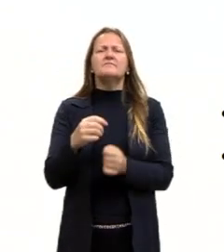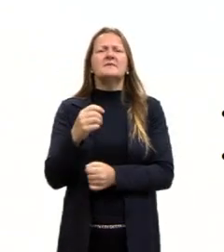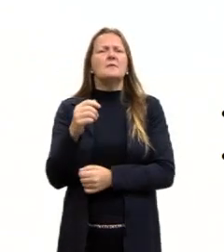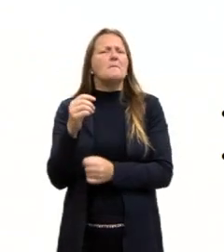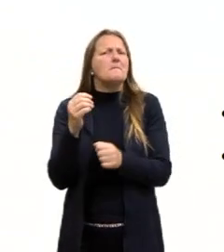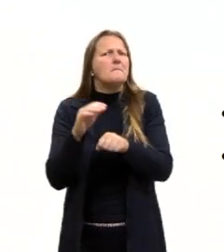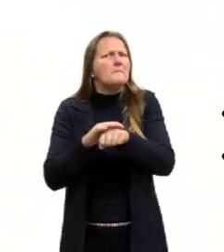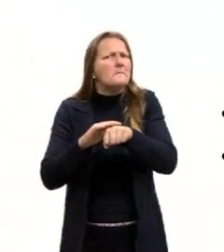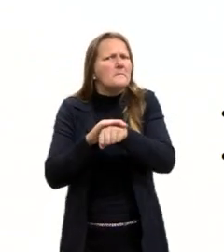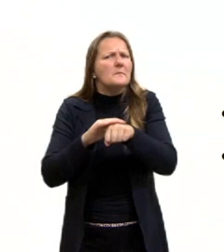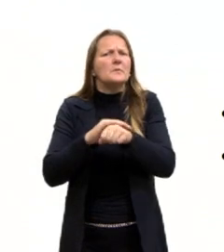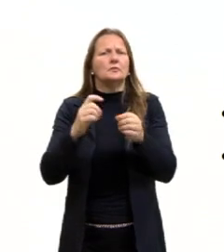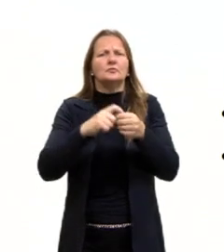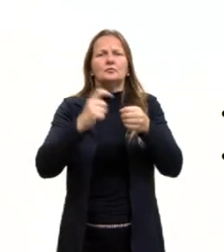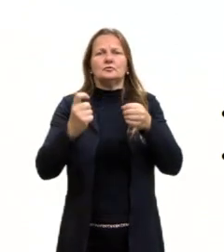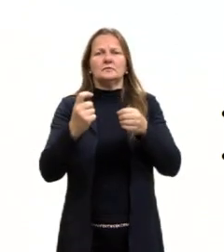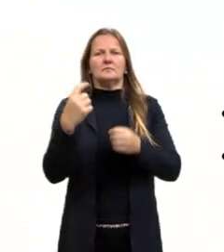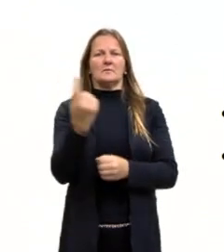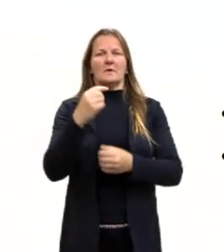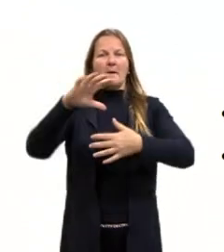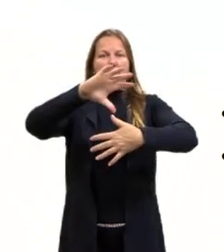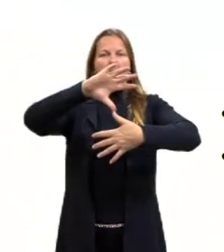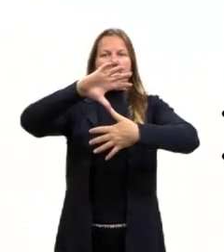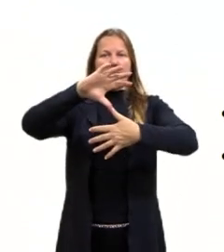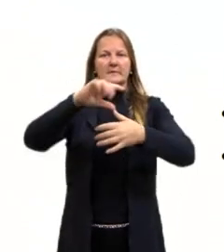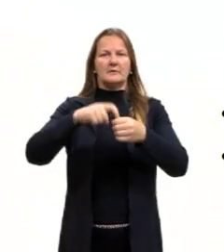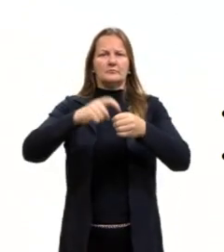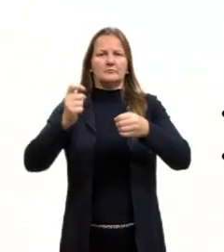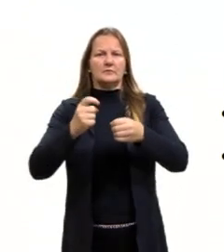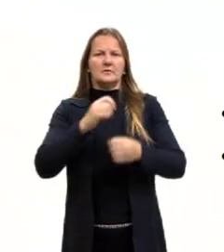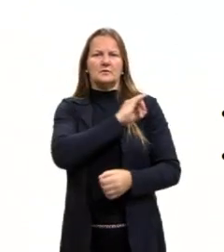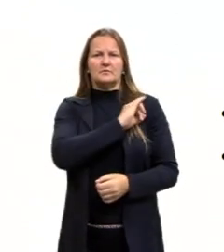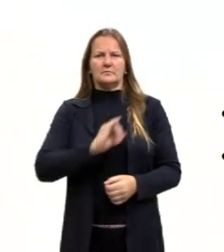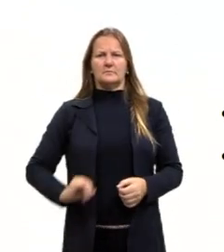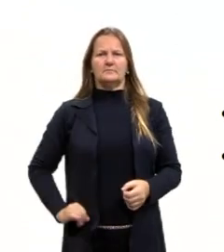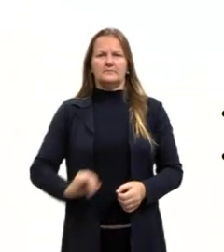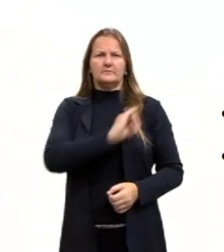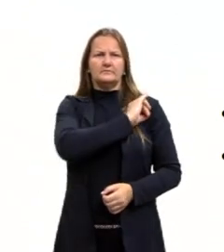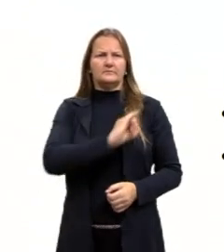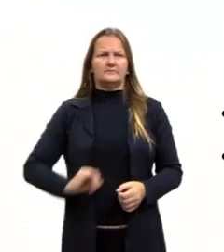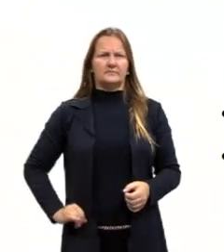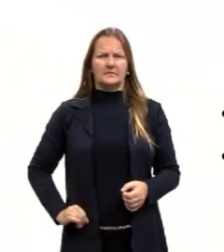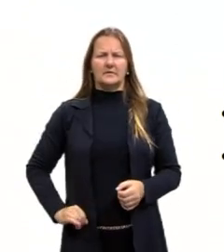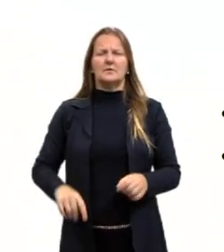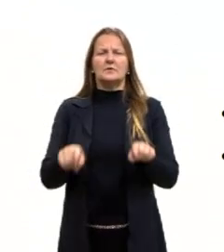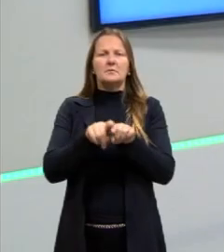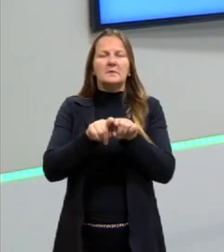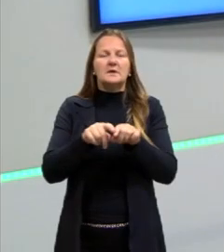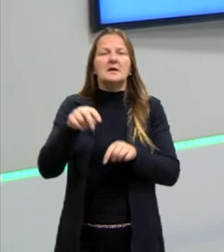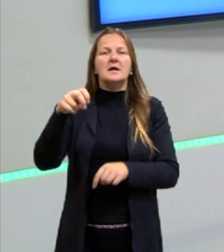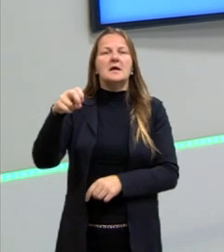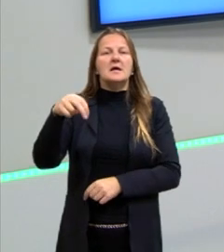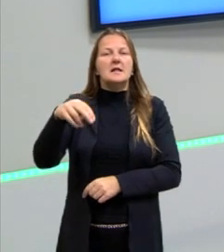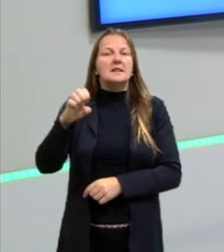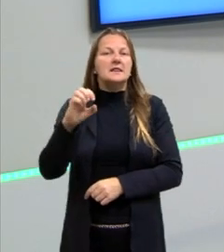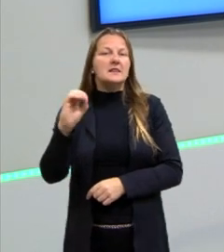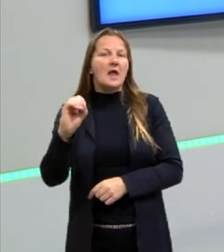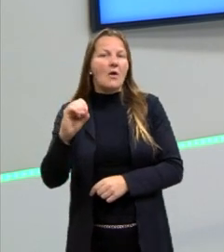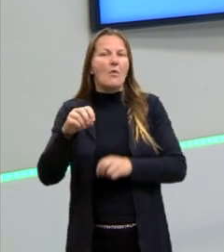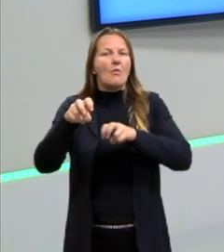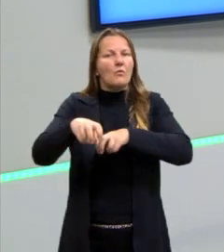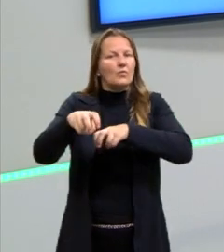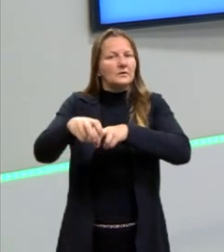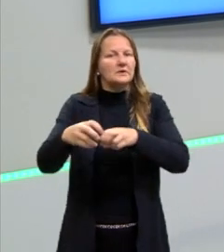independências na América, a gente já falou também sobre o imperialismo ou neocolonialismo, mais marcado na segunda metade do século